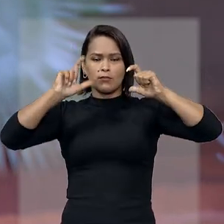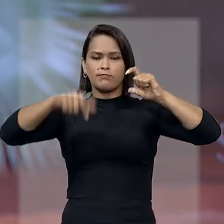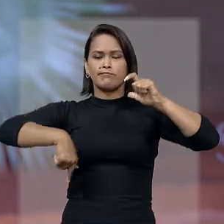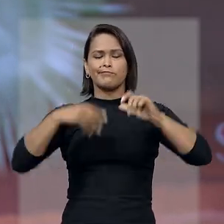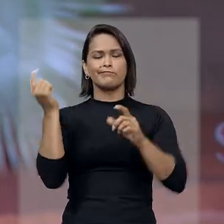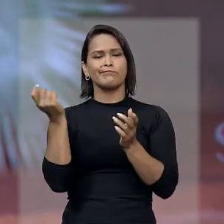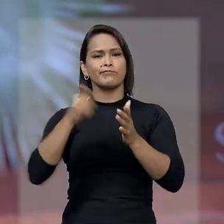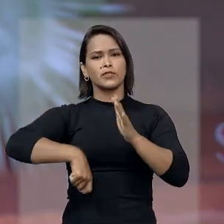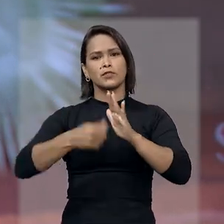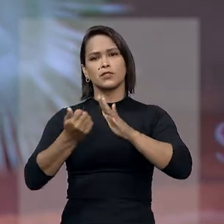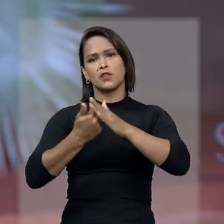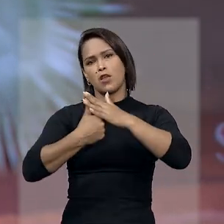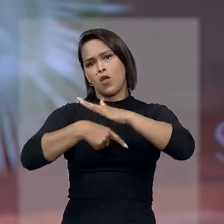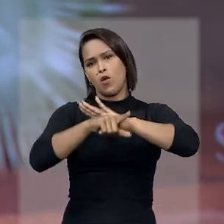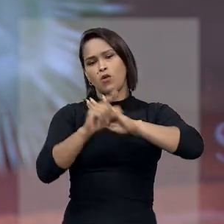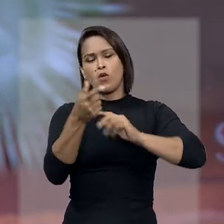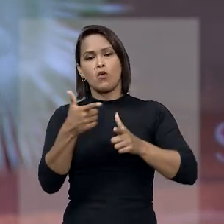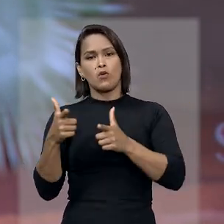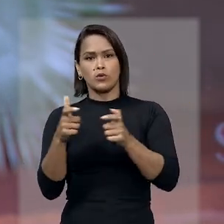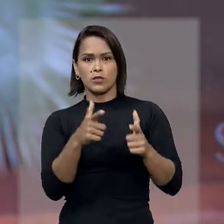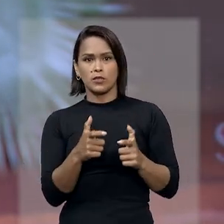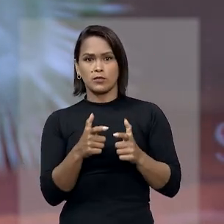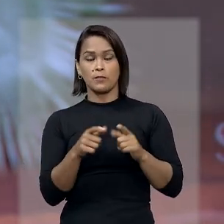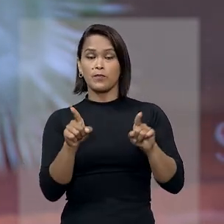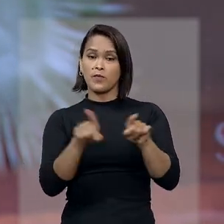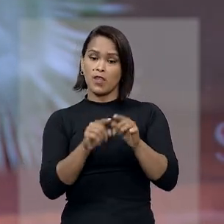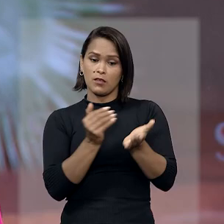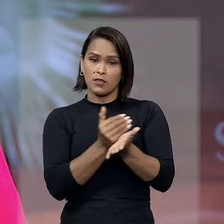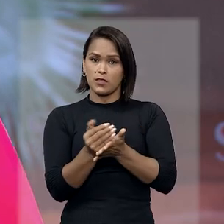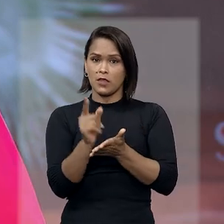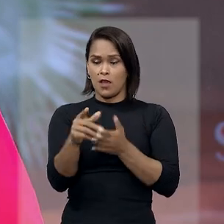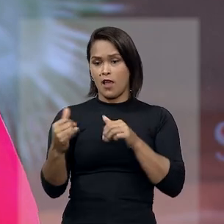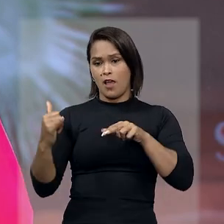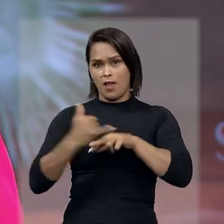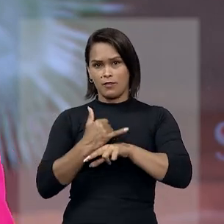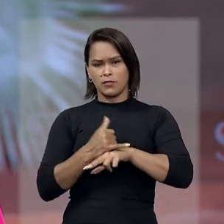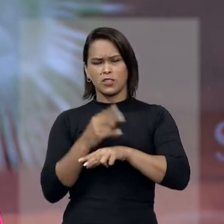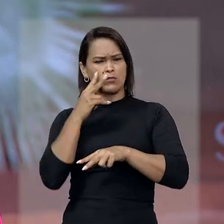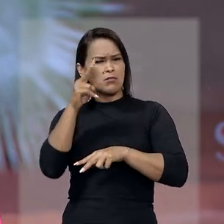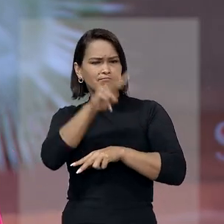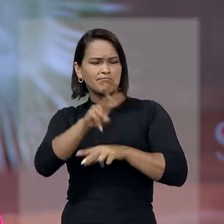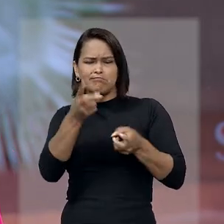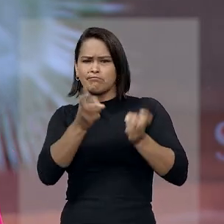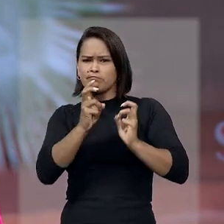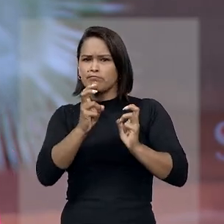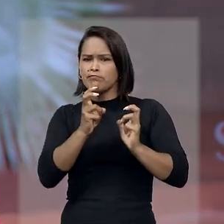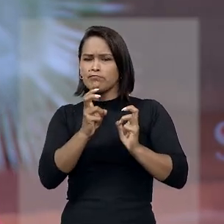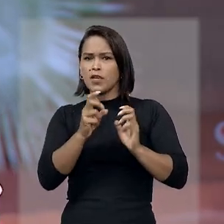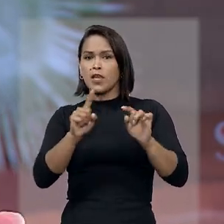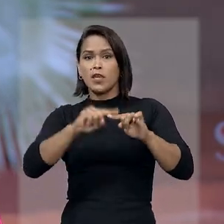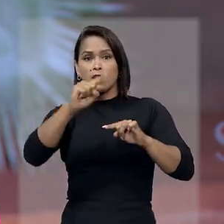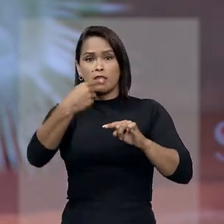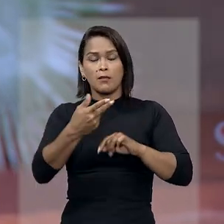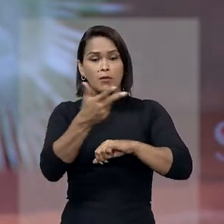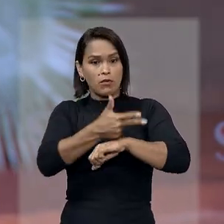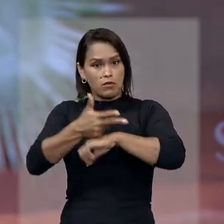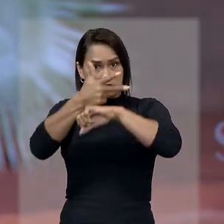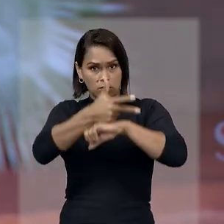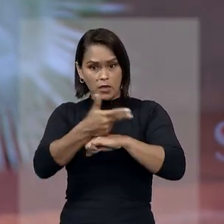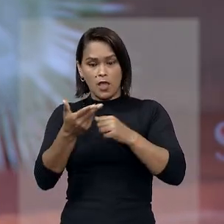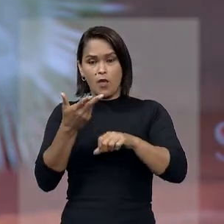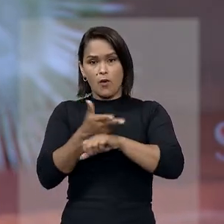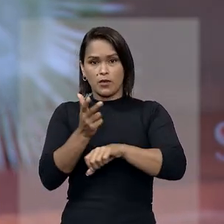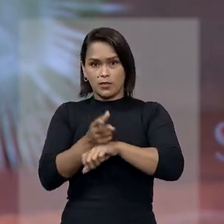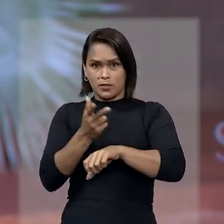cometeram roubo usando arma de fogo. Inicialmente, a vítima não identificou os suspeitos. Depois de receber pelo